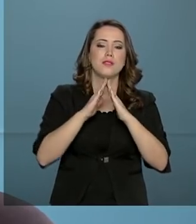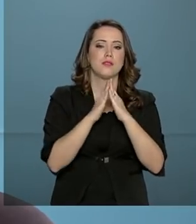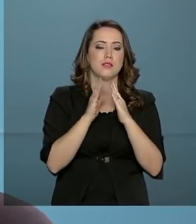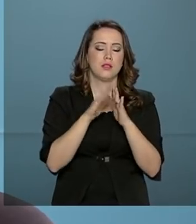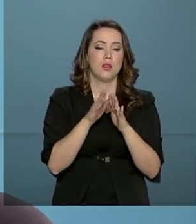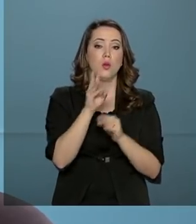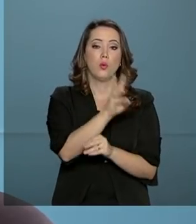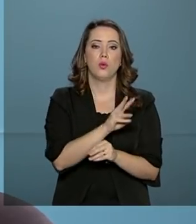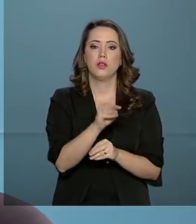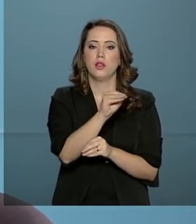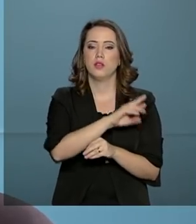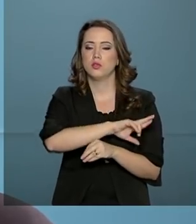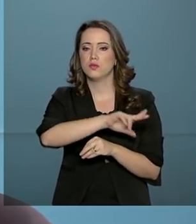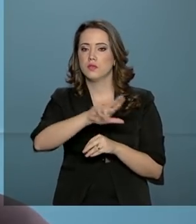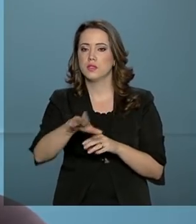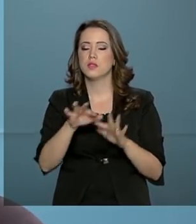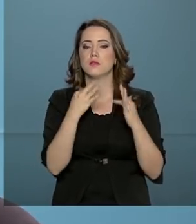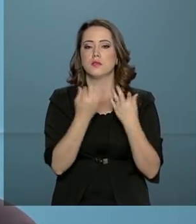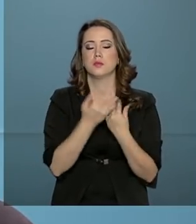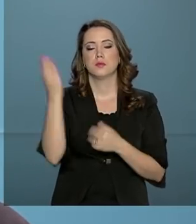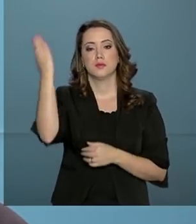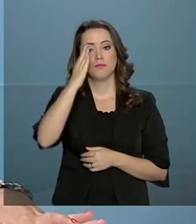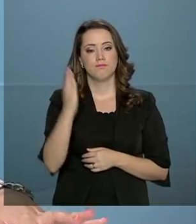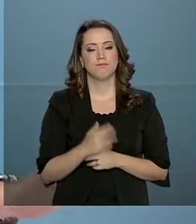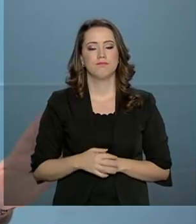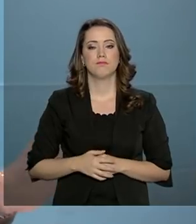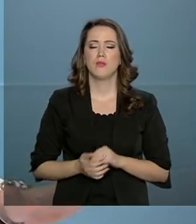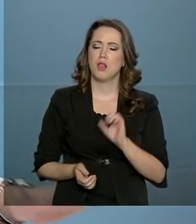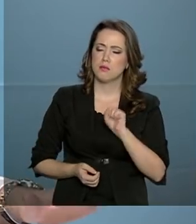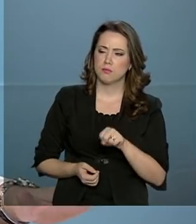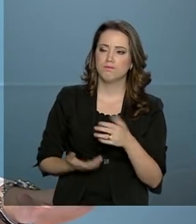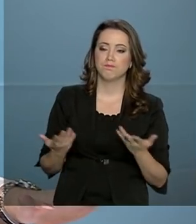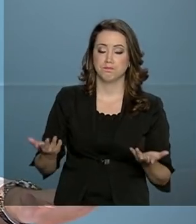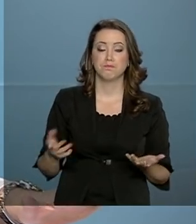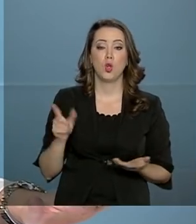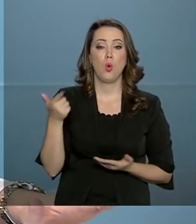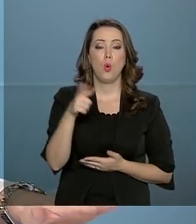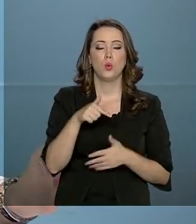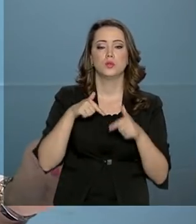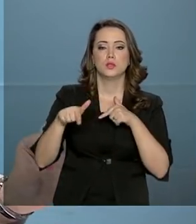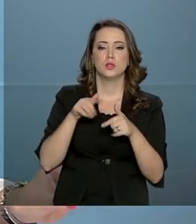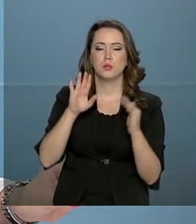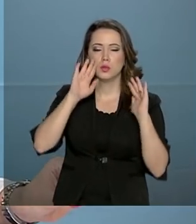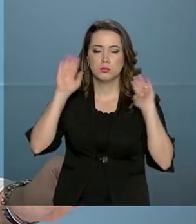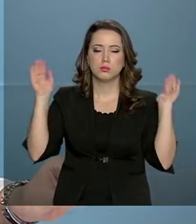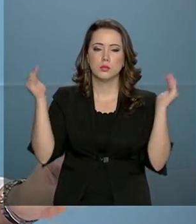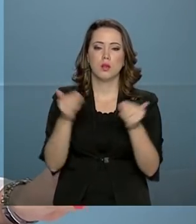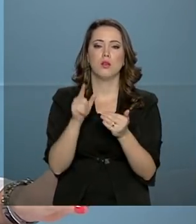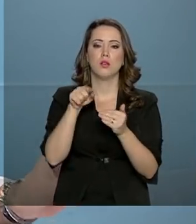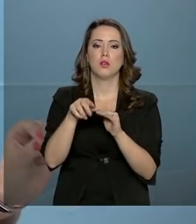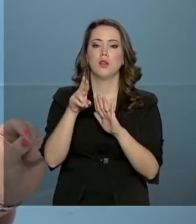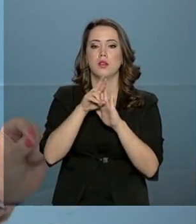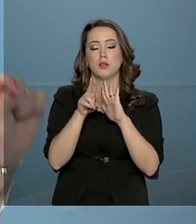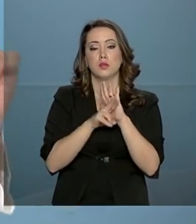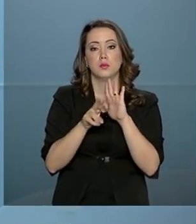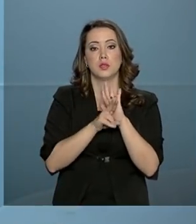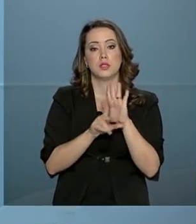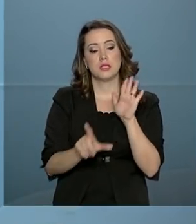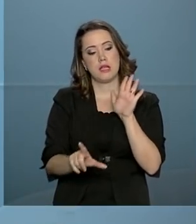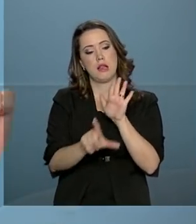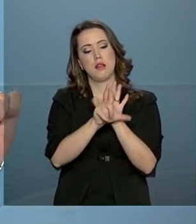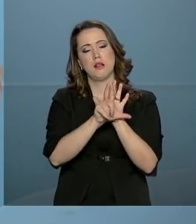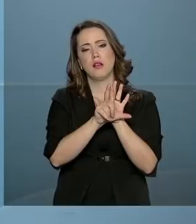atender a demandas de muitas famílias no Brasil. Com certeza. Ministra, outra ação prioritária do Ministério é a regulamentação de partes da lei